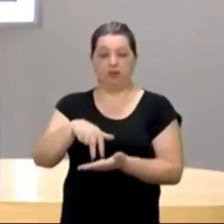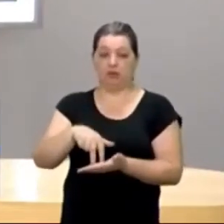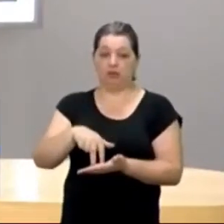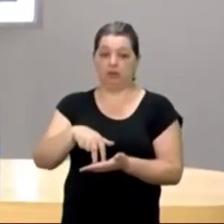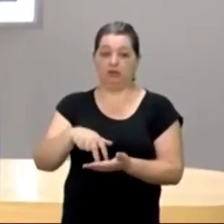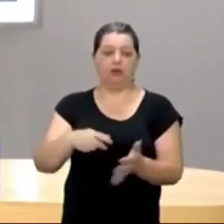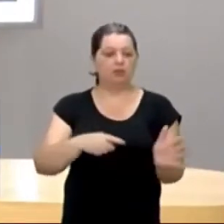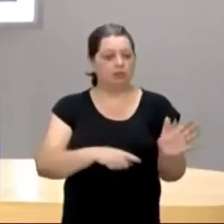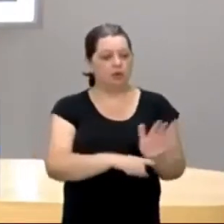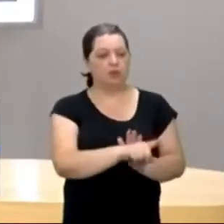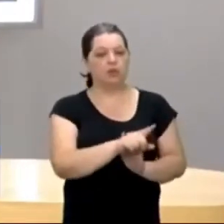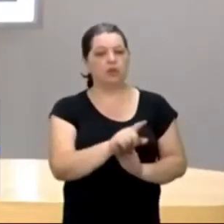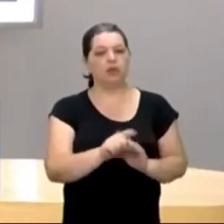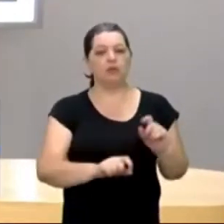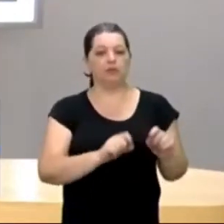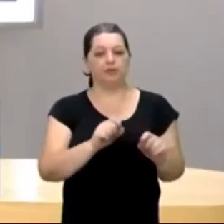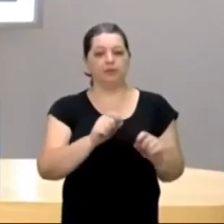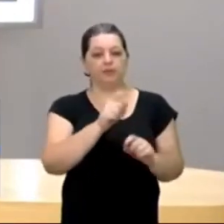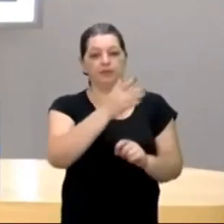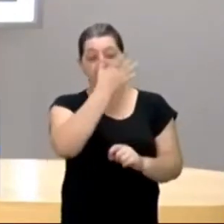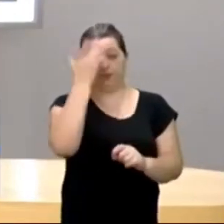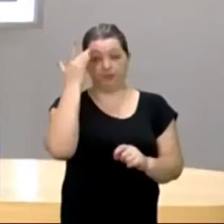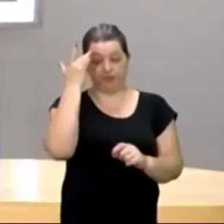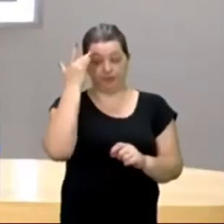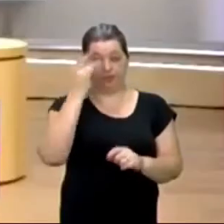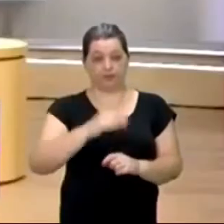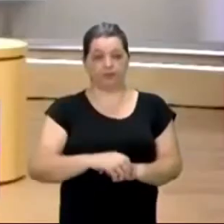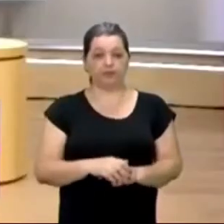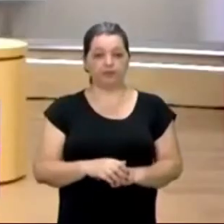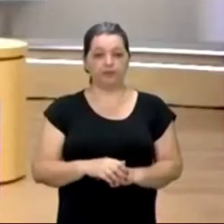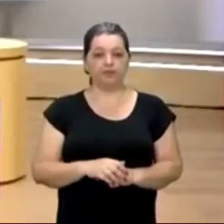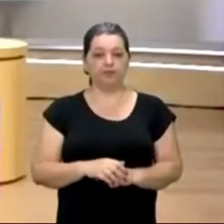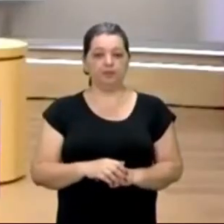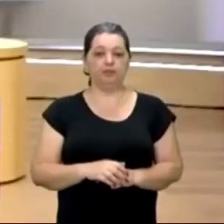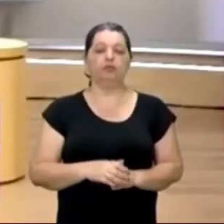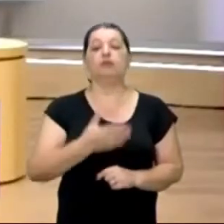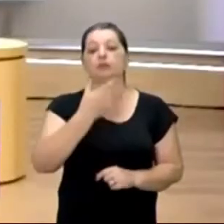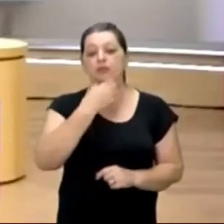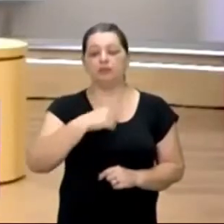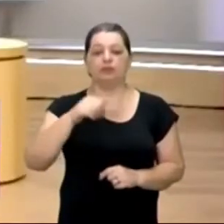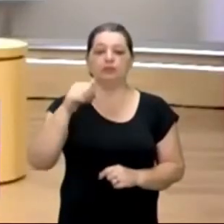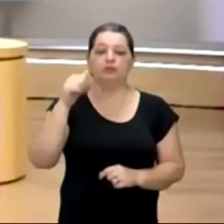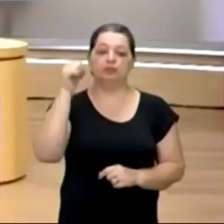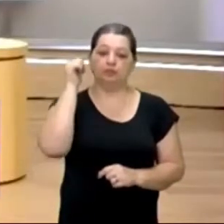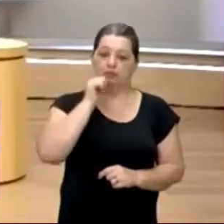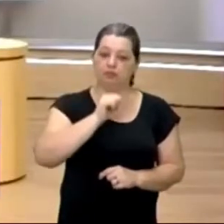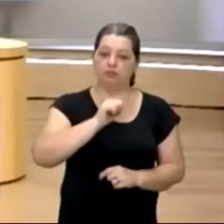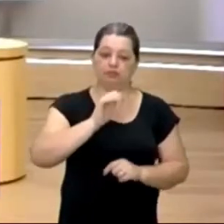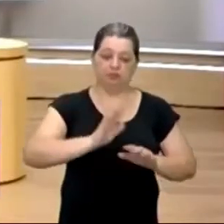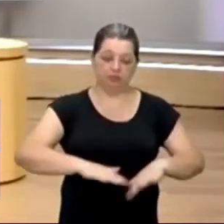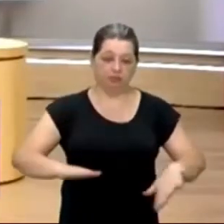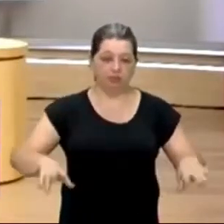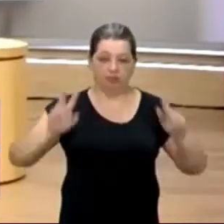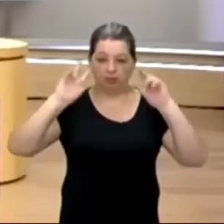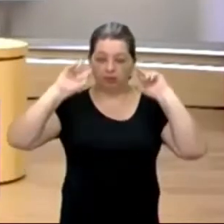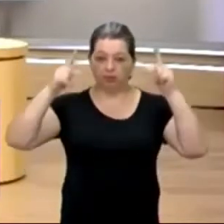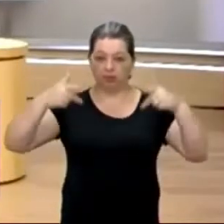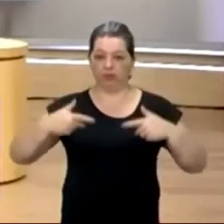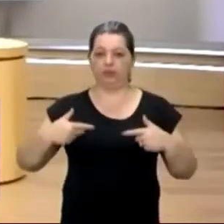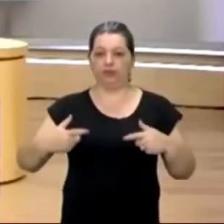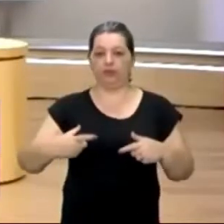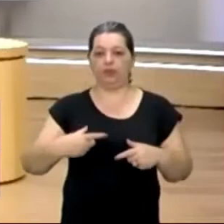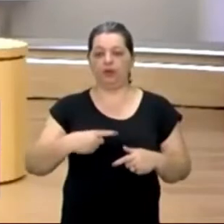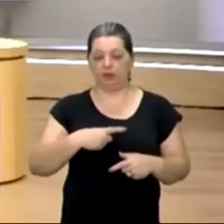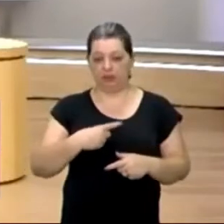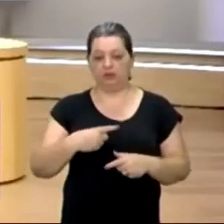e perguntamos para essas pessoas, homens, mulheres, crianças, seres humanos, que tinham a sua